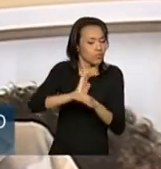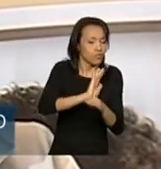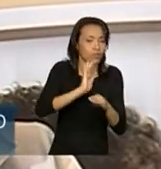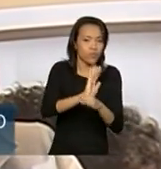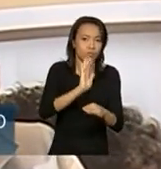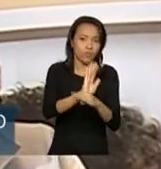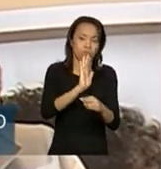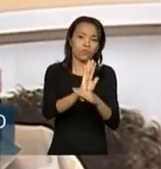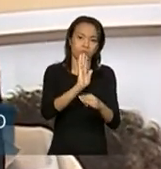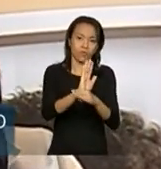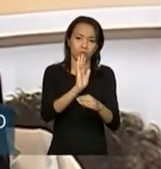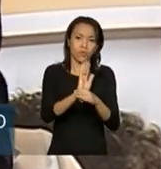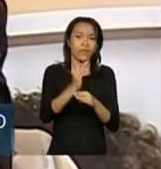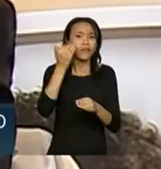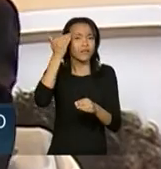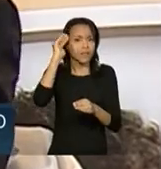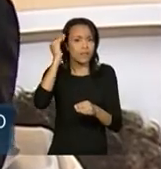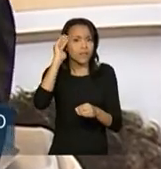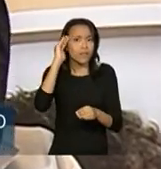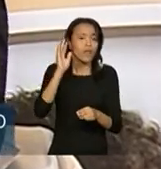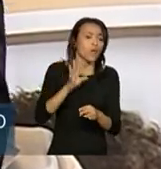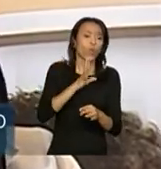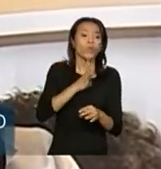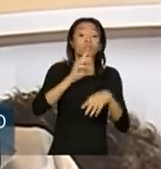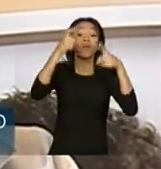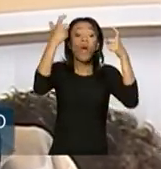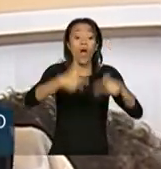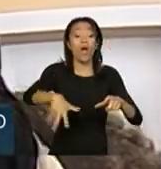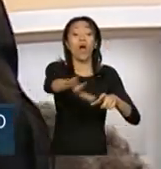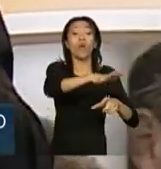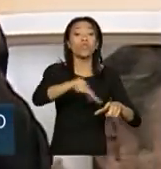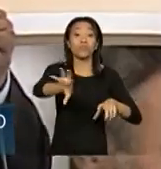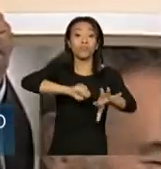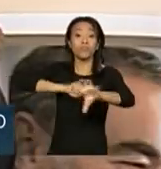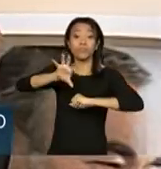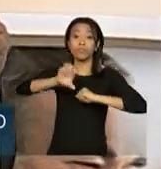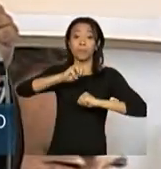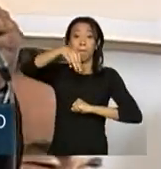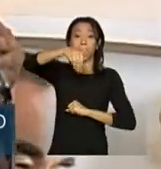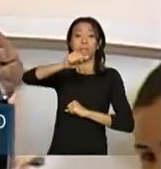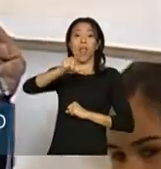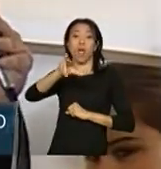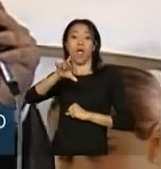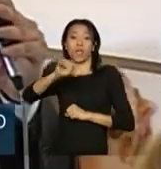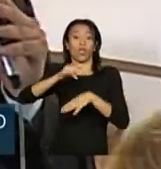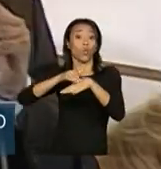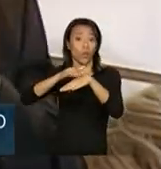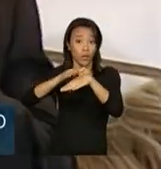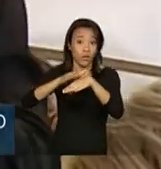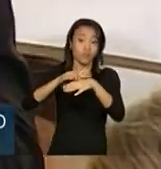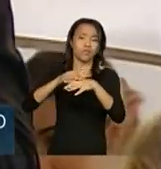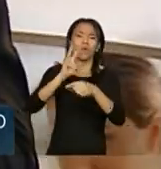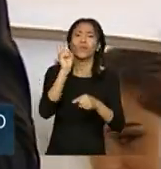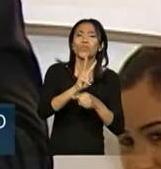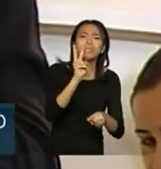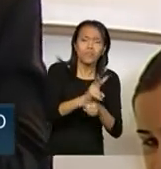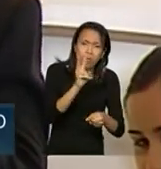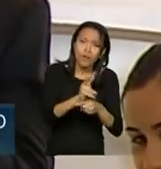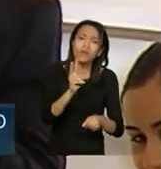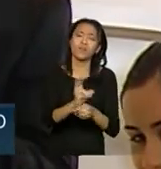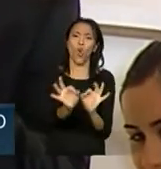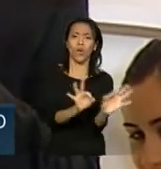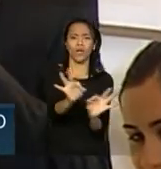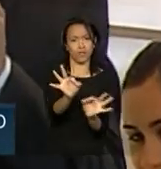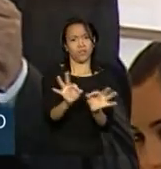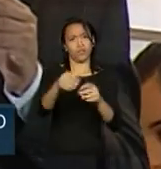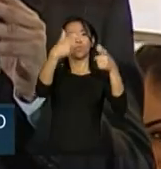compreendendo o território, onde tinha maior transmissão de malária, não tinha. Tratando as pessoas, montando a estrutura que não tinha. Hoje já